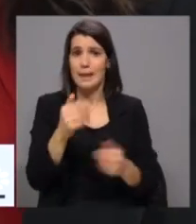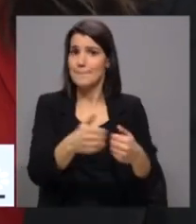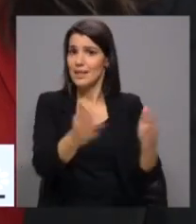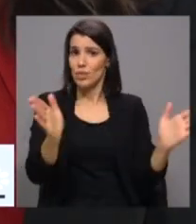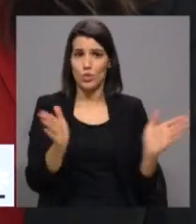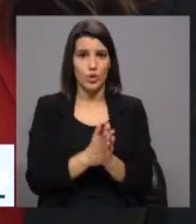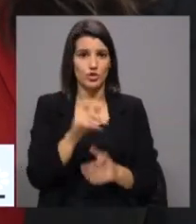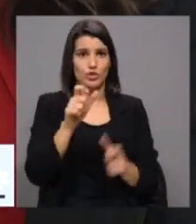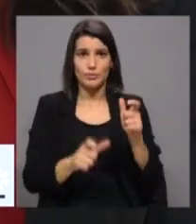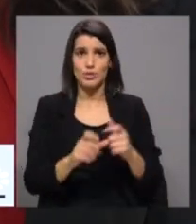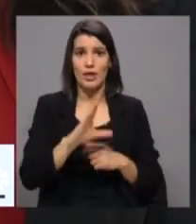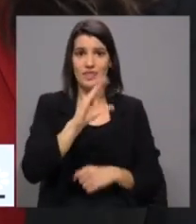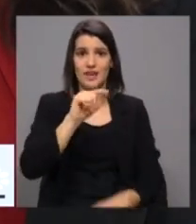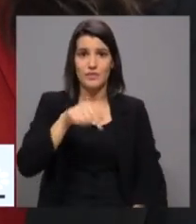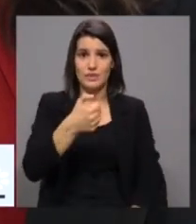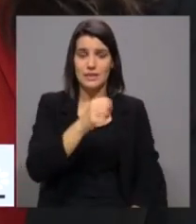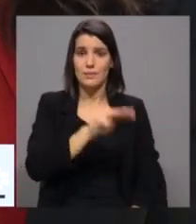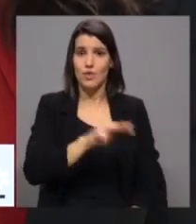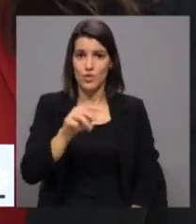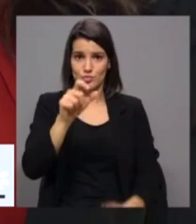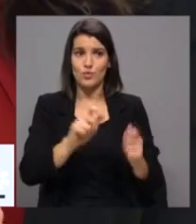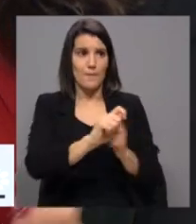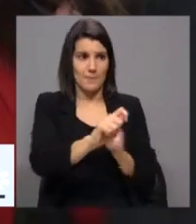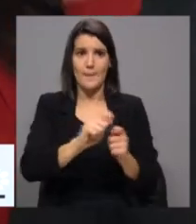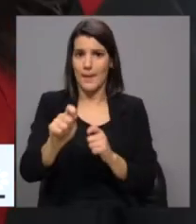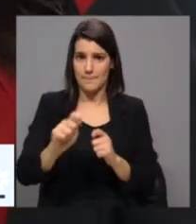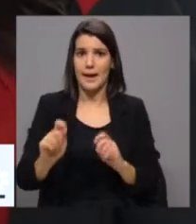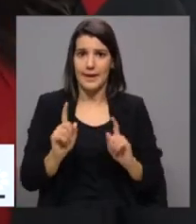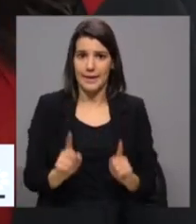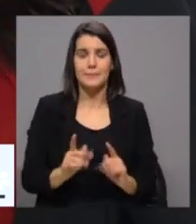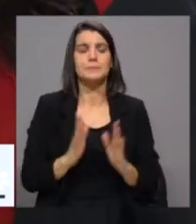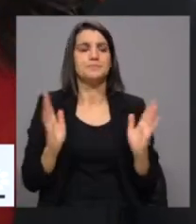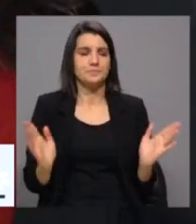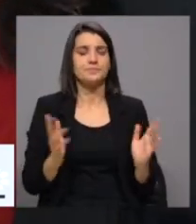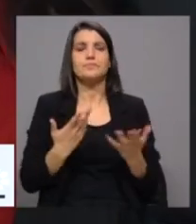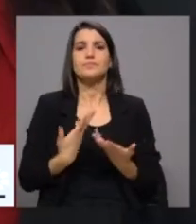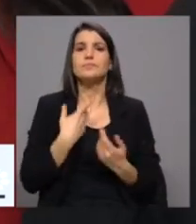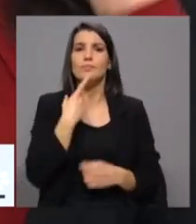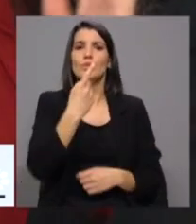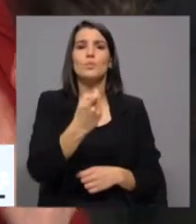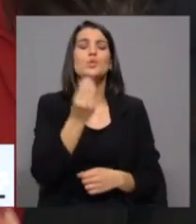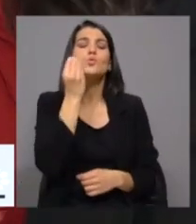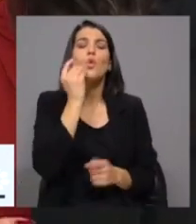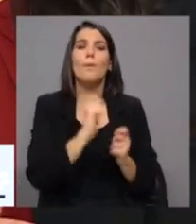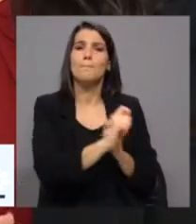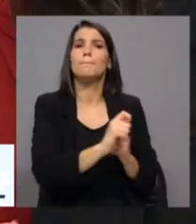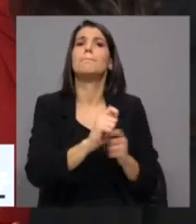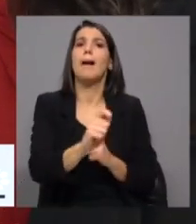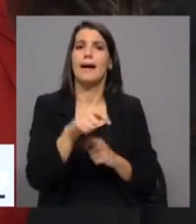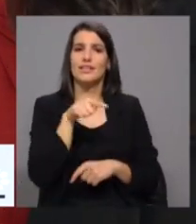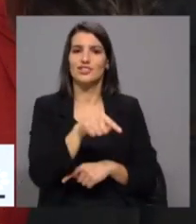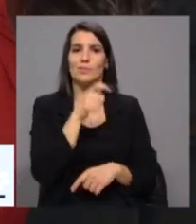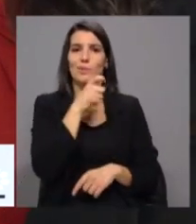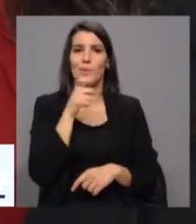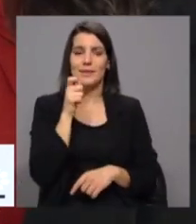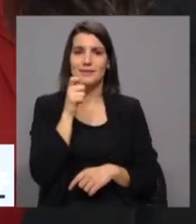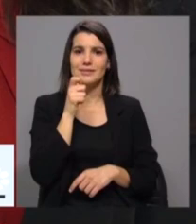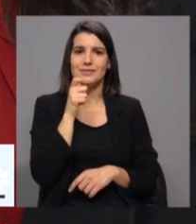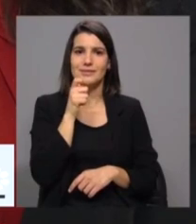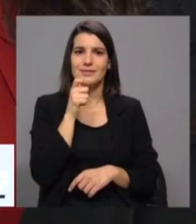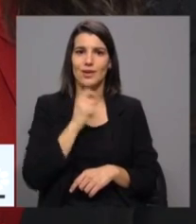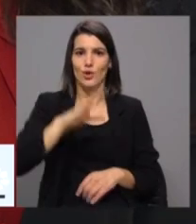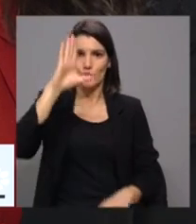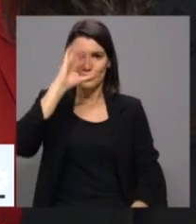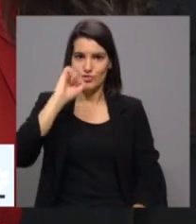gente.,5 milhões de habitantes. E a pergunta que lhe faço é como é que vai pagar esta promessa que faz de que o